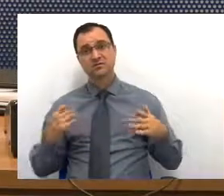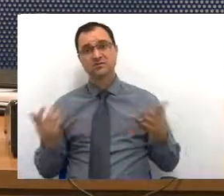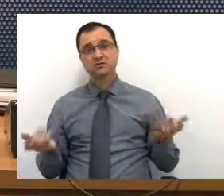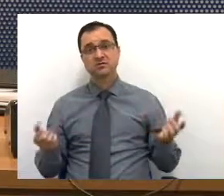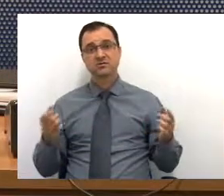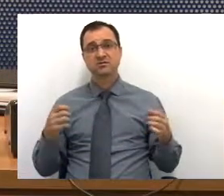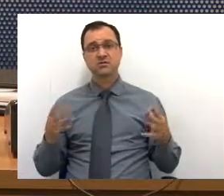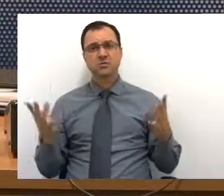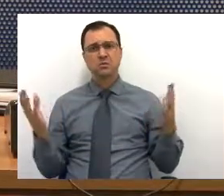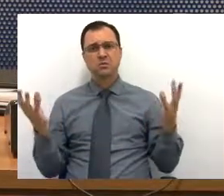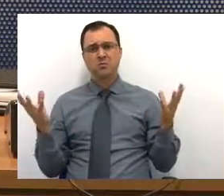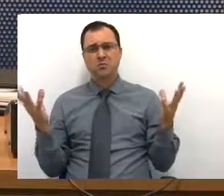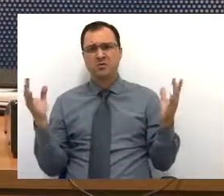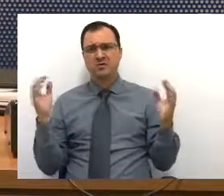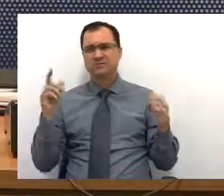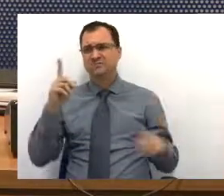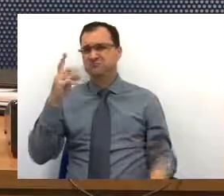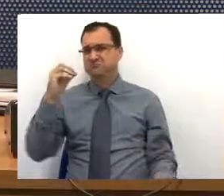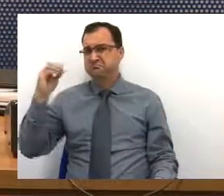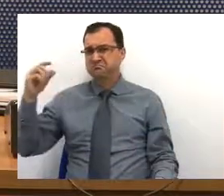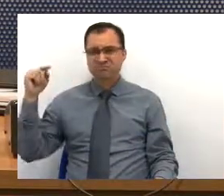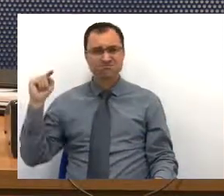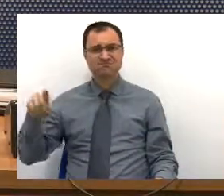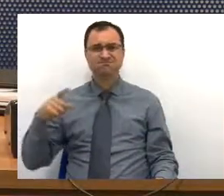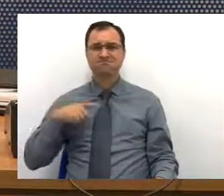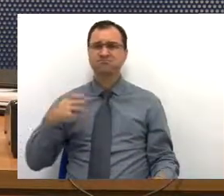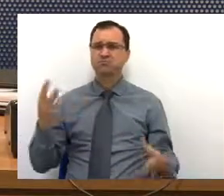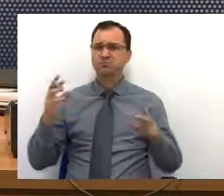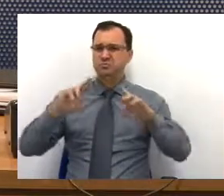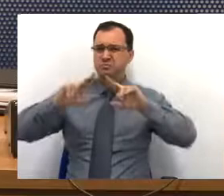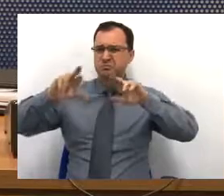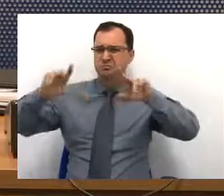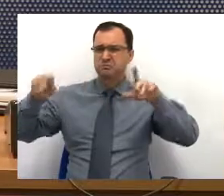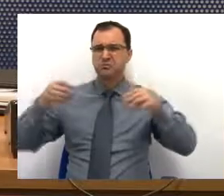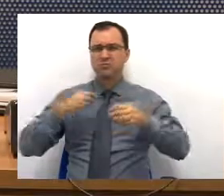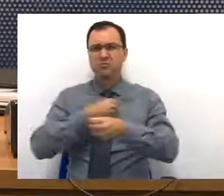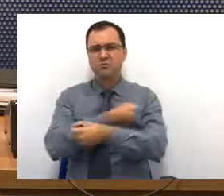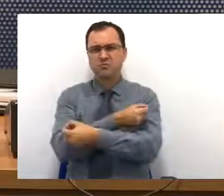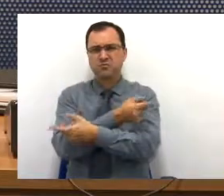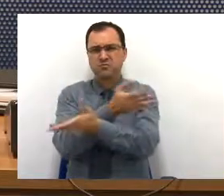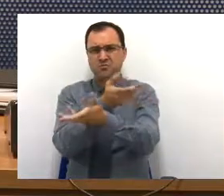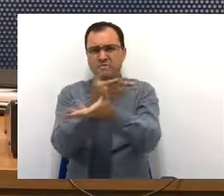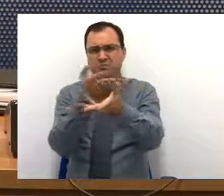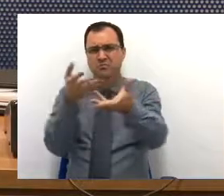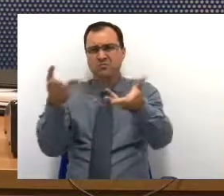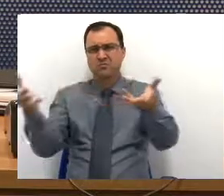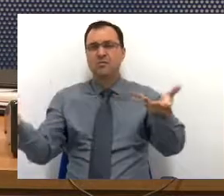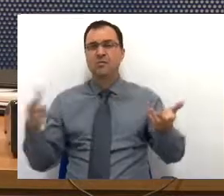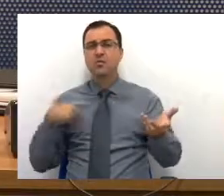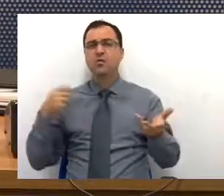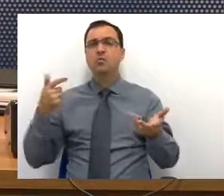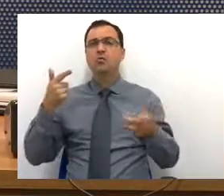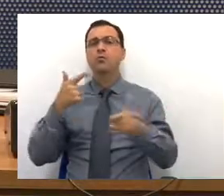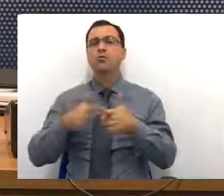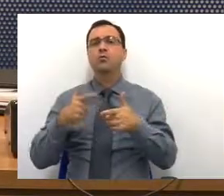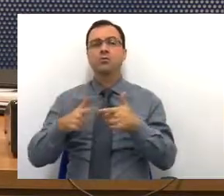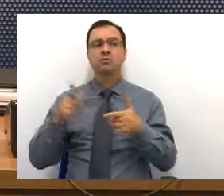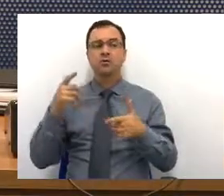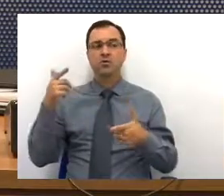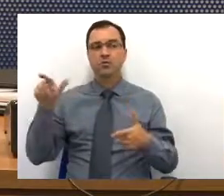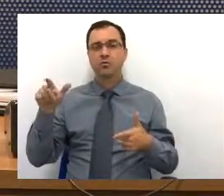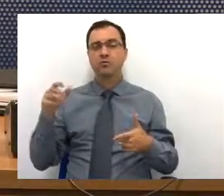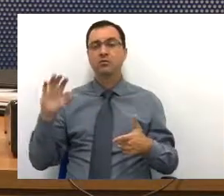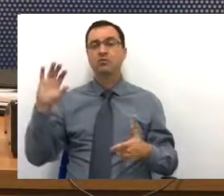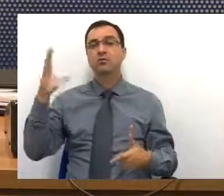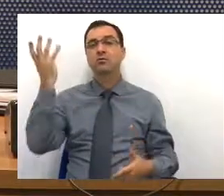centenas de itens, todos eles são licitados, distribuídos e o outro problema que acontece